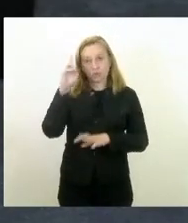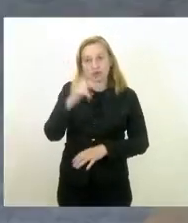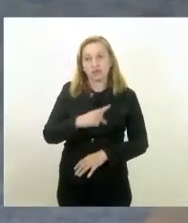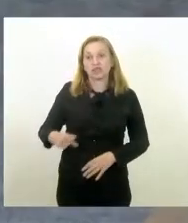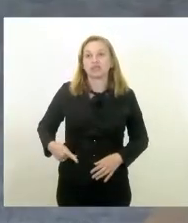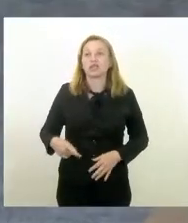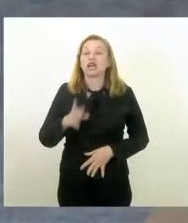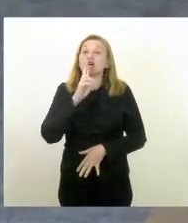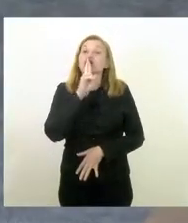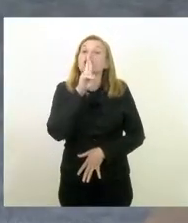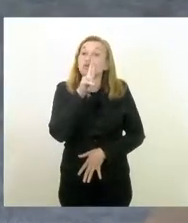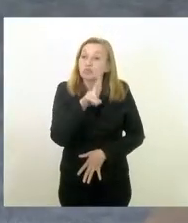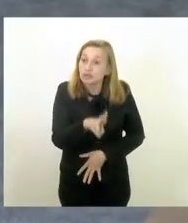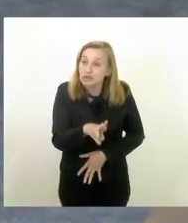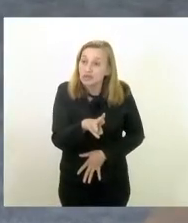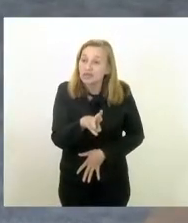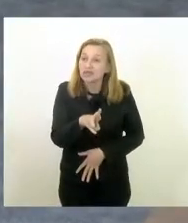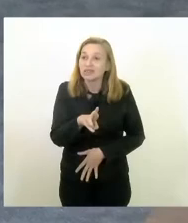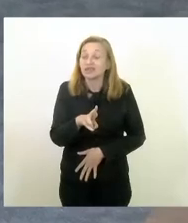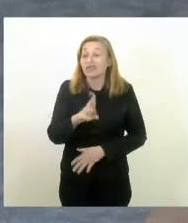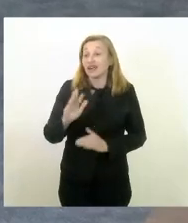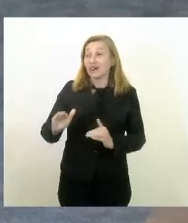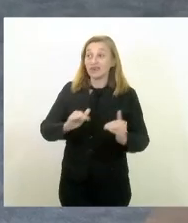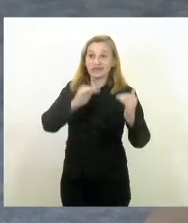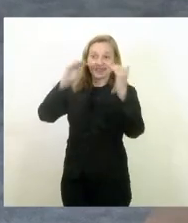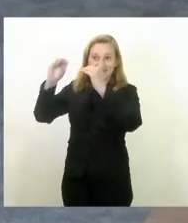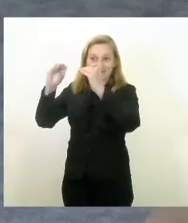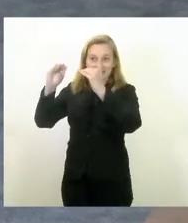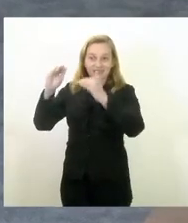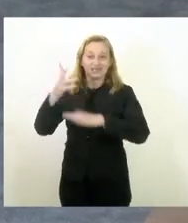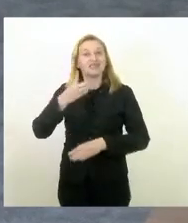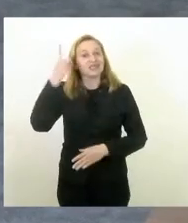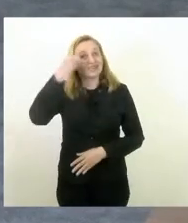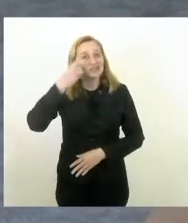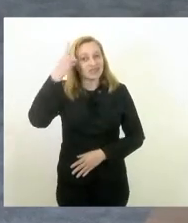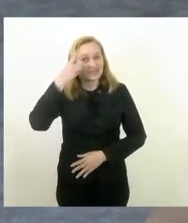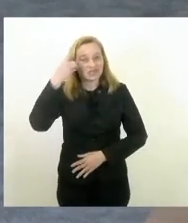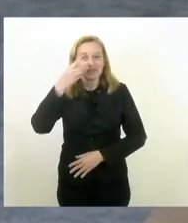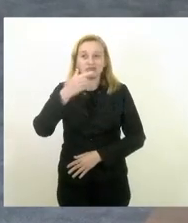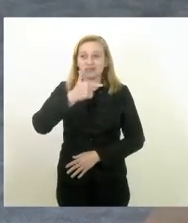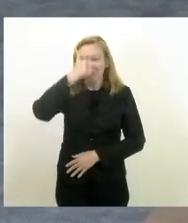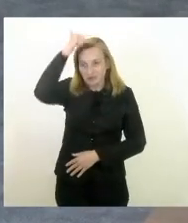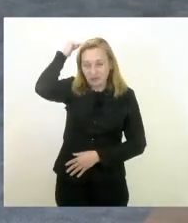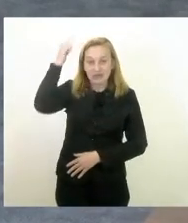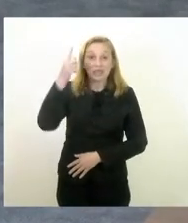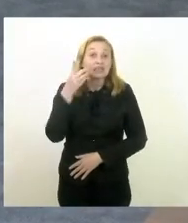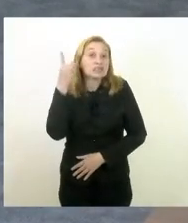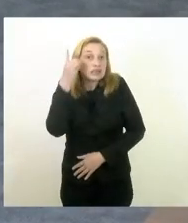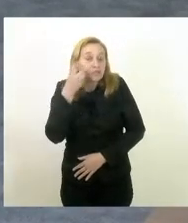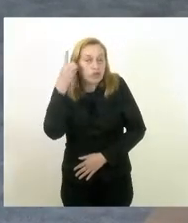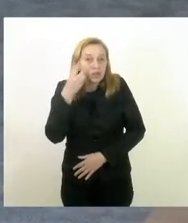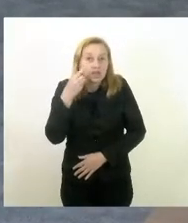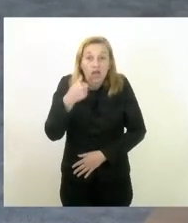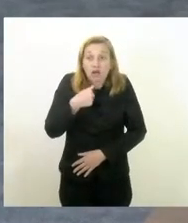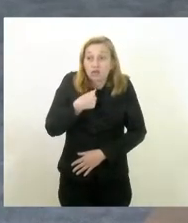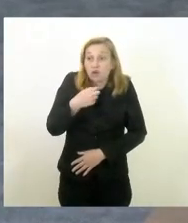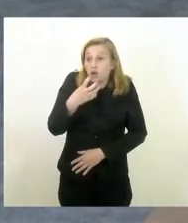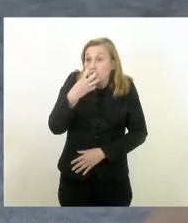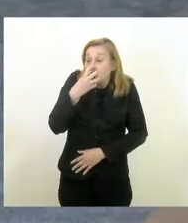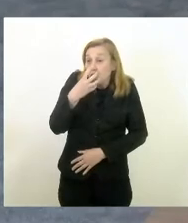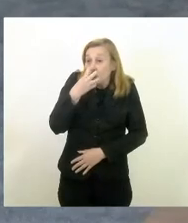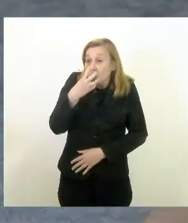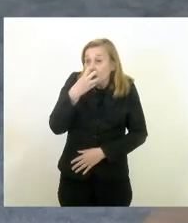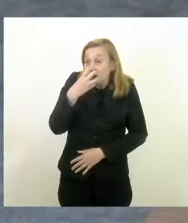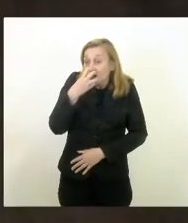respondendo aqui ao excelentíssimo deputado Luiz Paulo deputado eu estou igual o cachorro leproso para